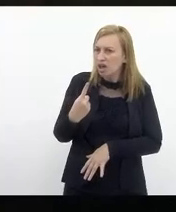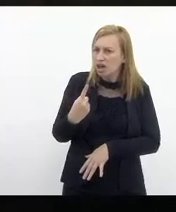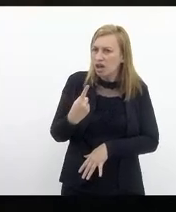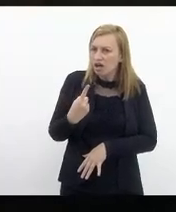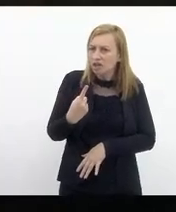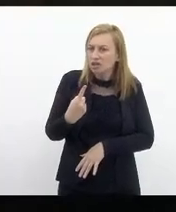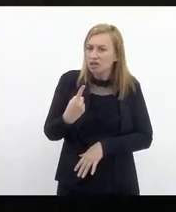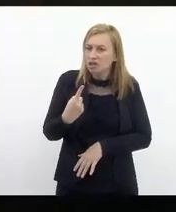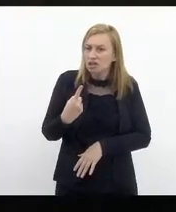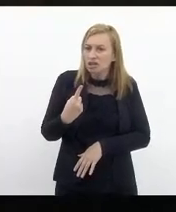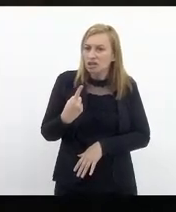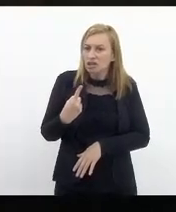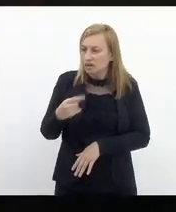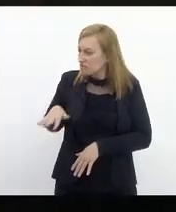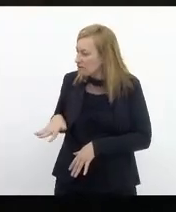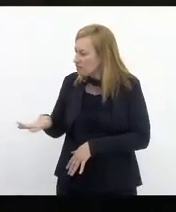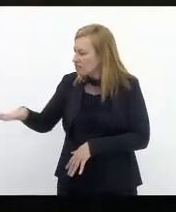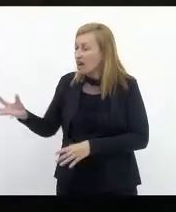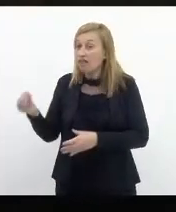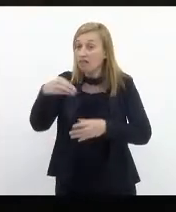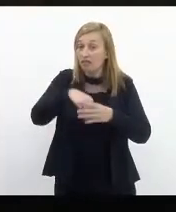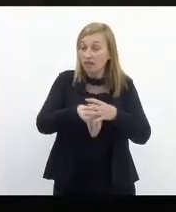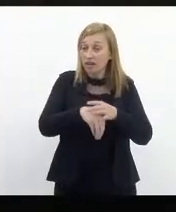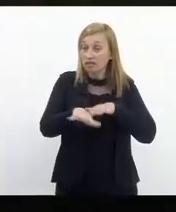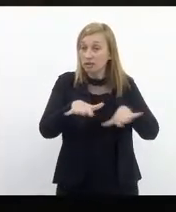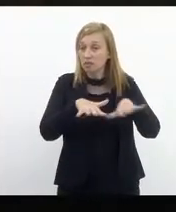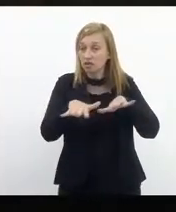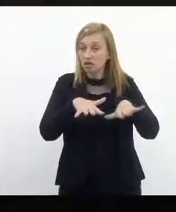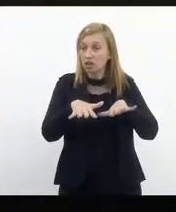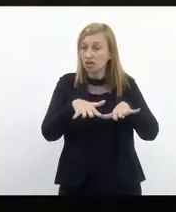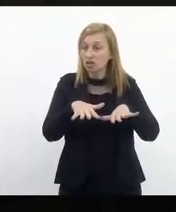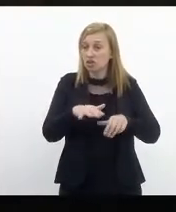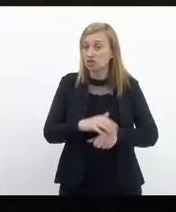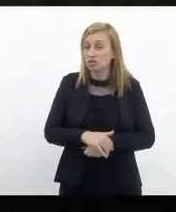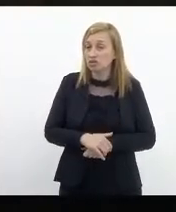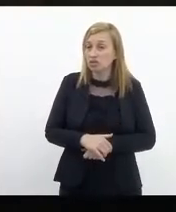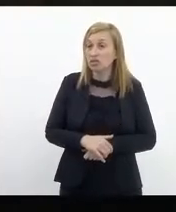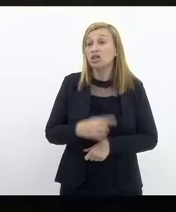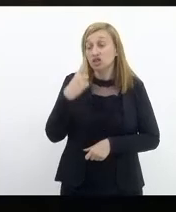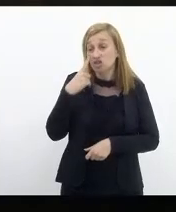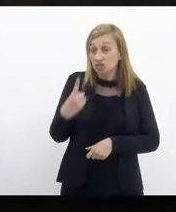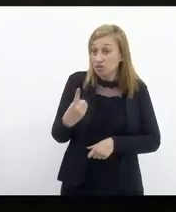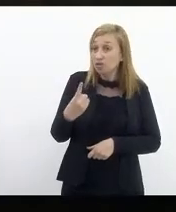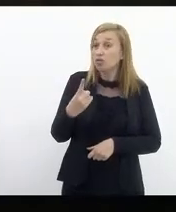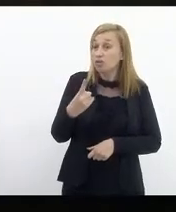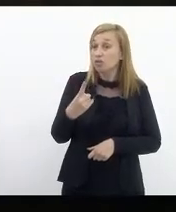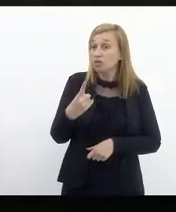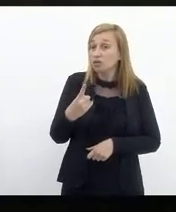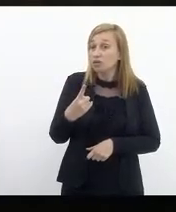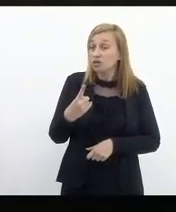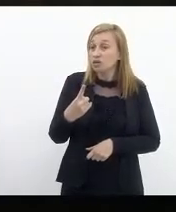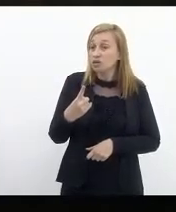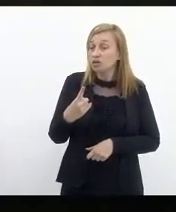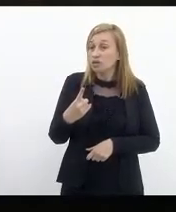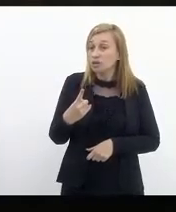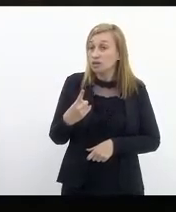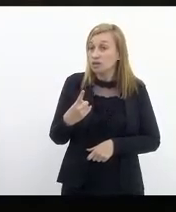difícil de ver favelado dentro dessa manifestação o a gente viu foi os grandes